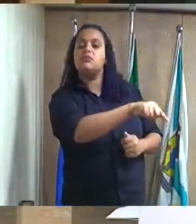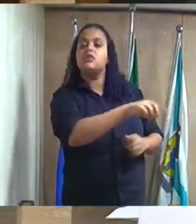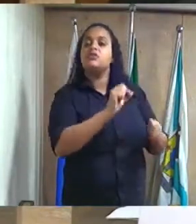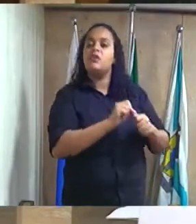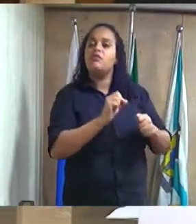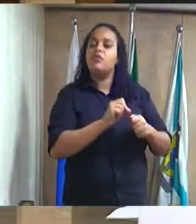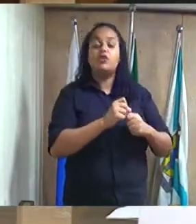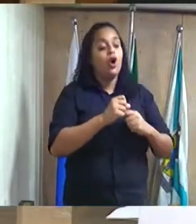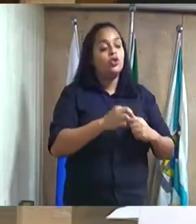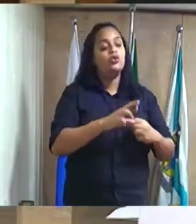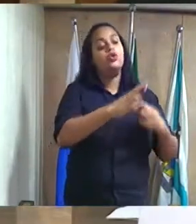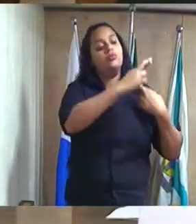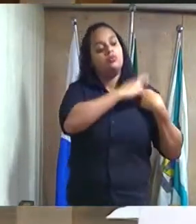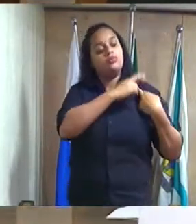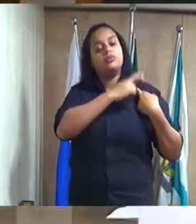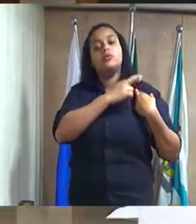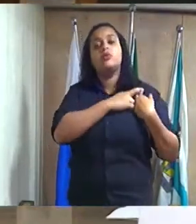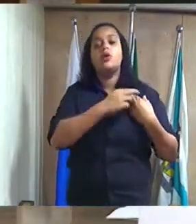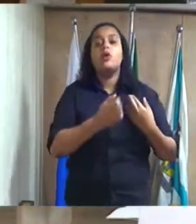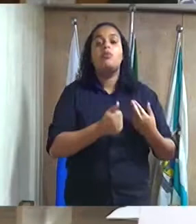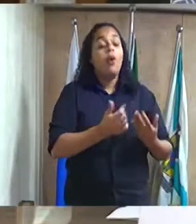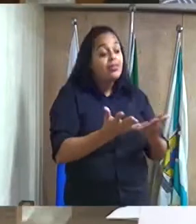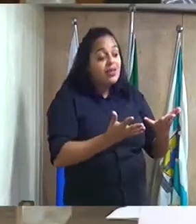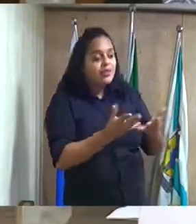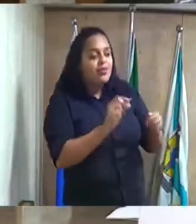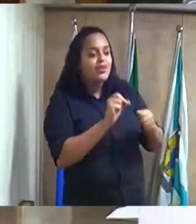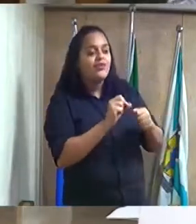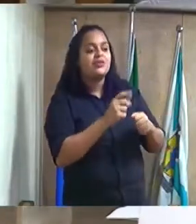referência de bom atendimento no bairro.